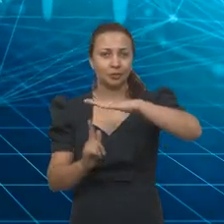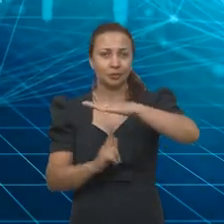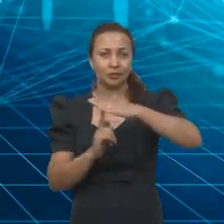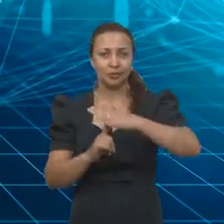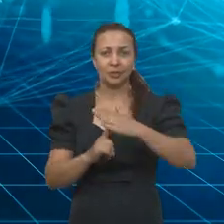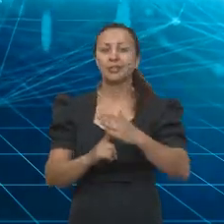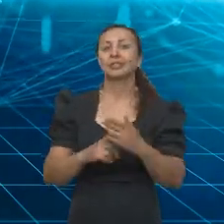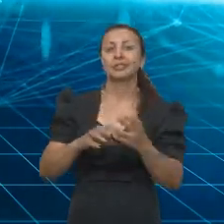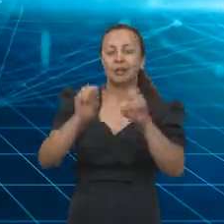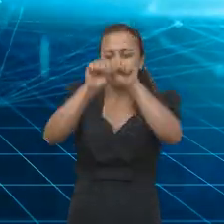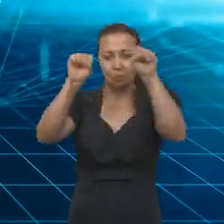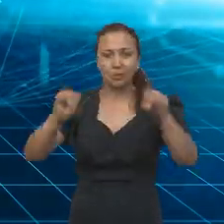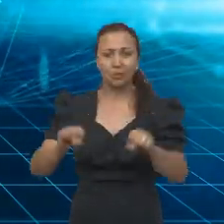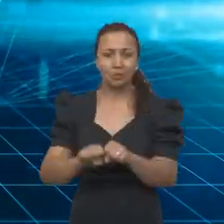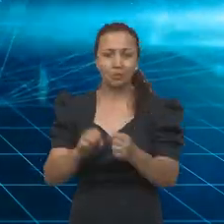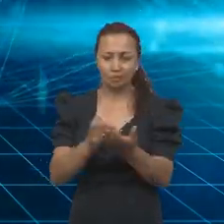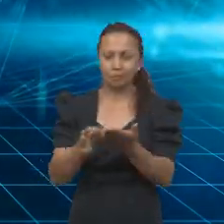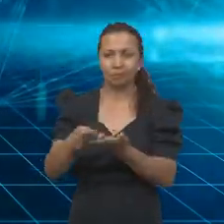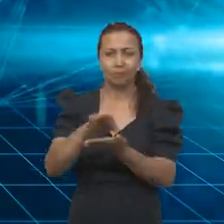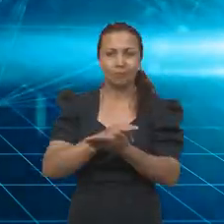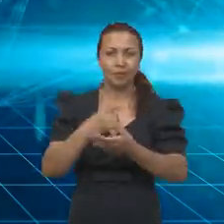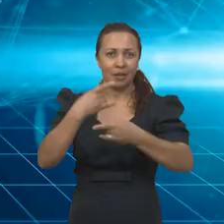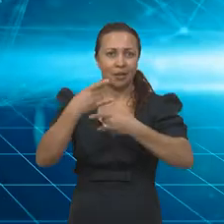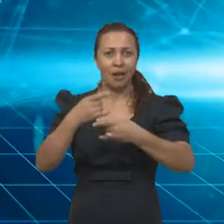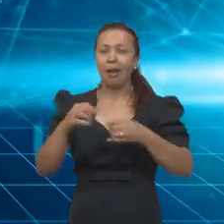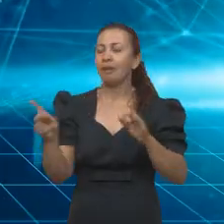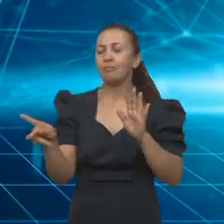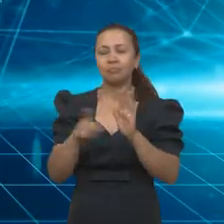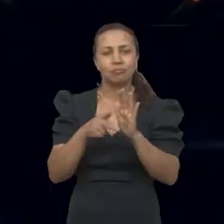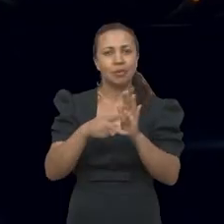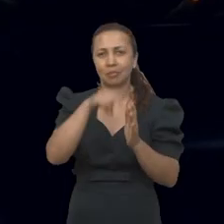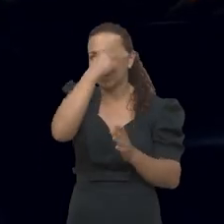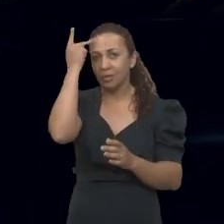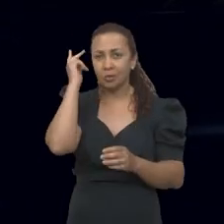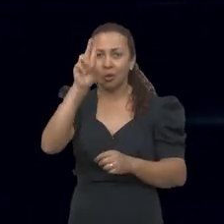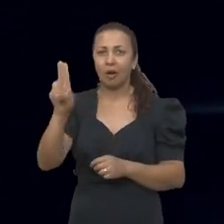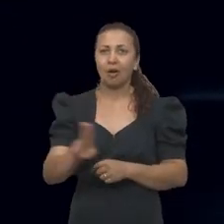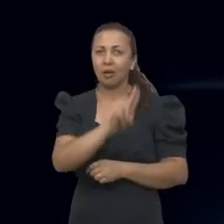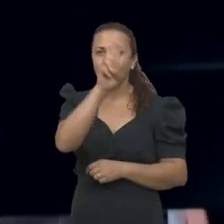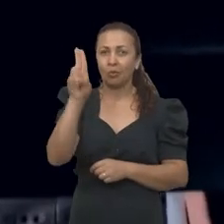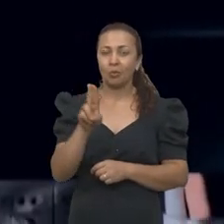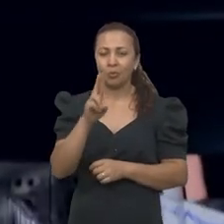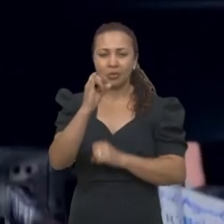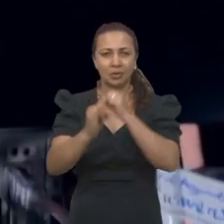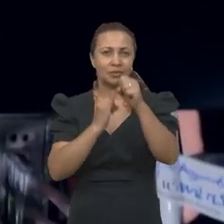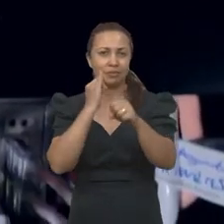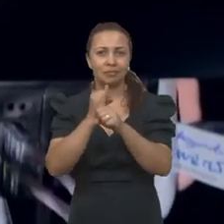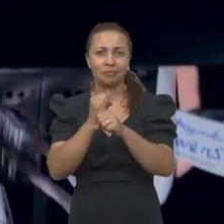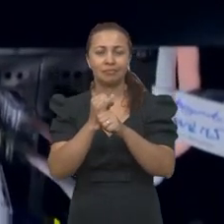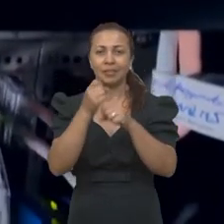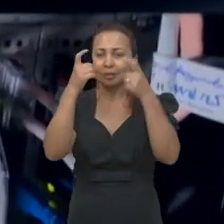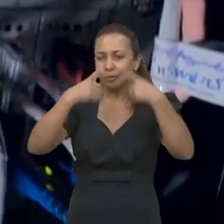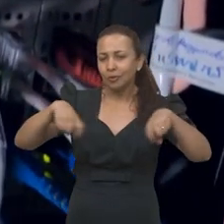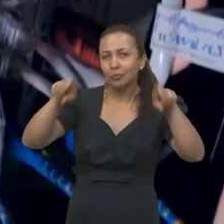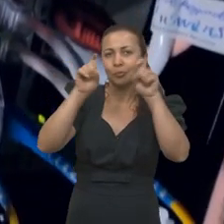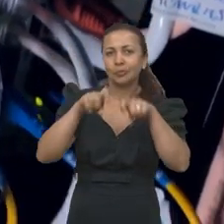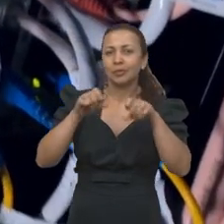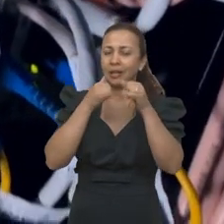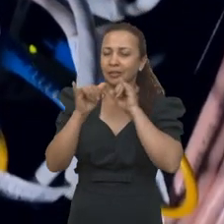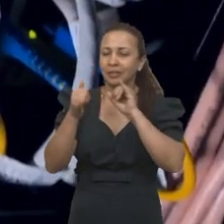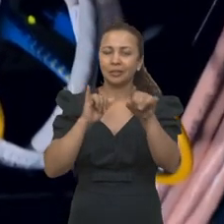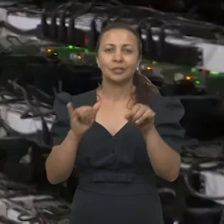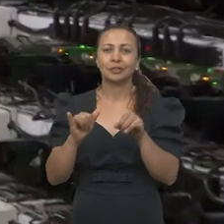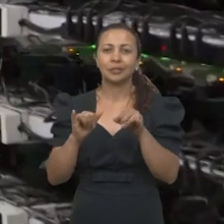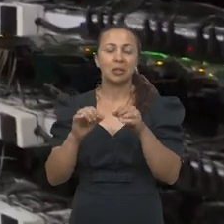gerência do sistema das criptomoedas é feita pelos próprios participantes, né? Que utilizam ali internet e capacidade computacional, né?